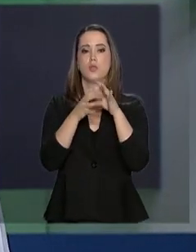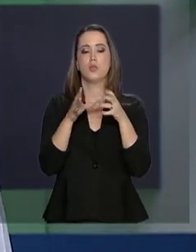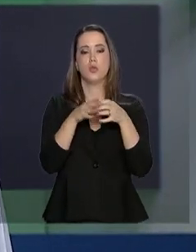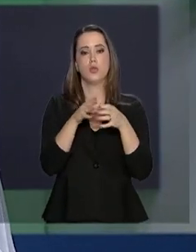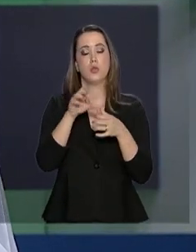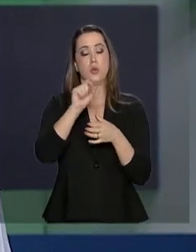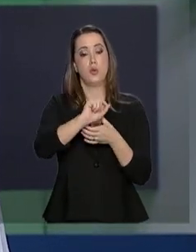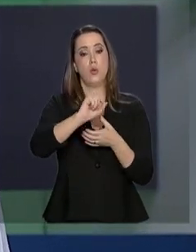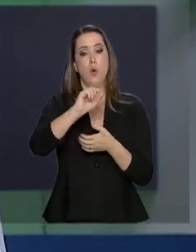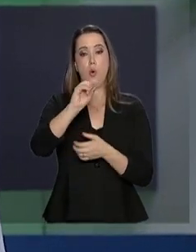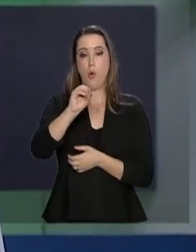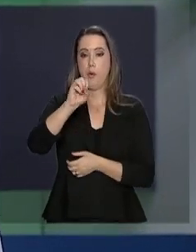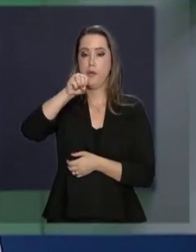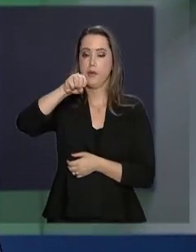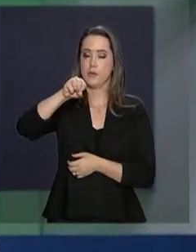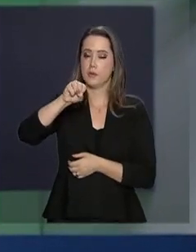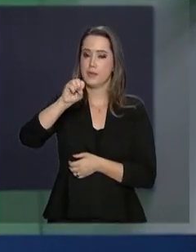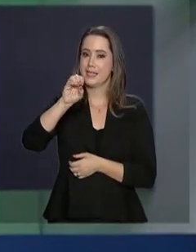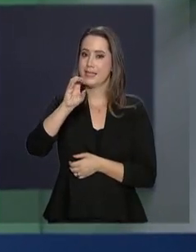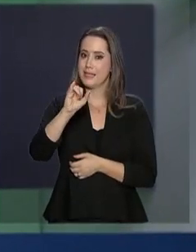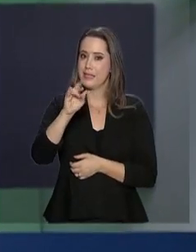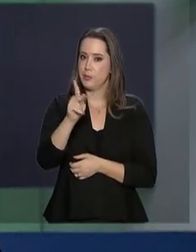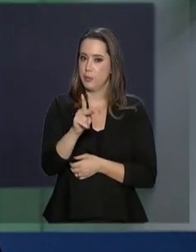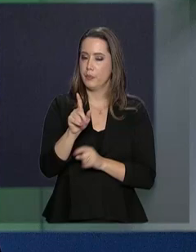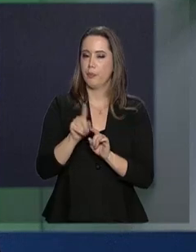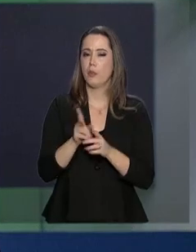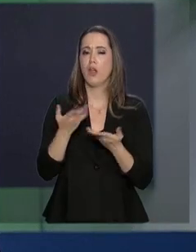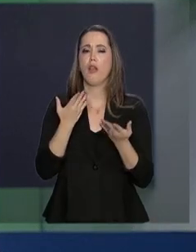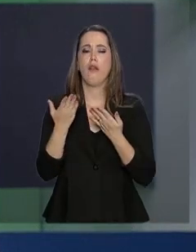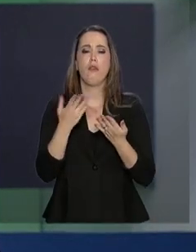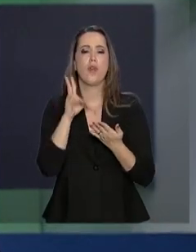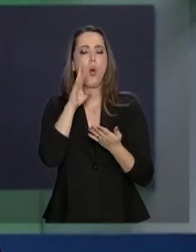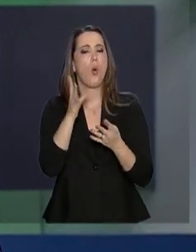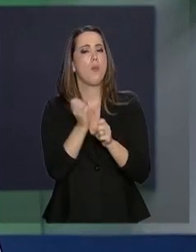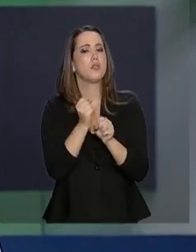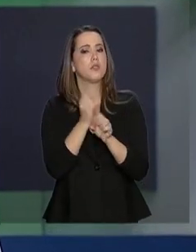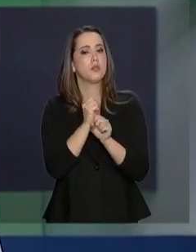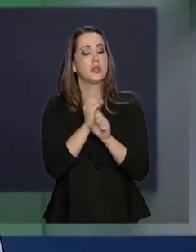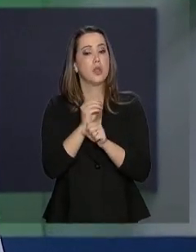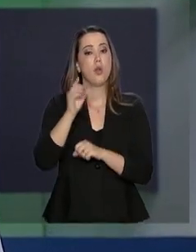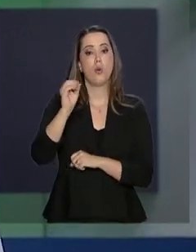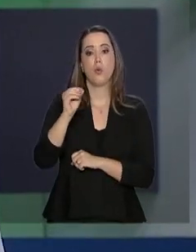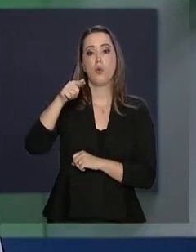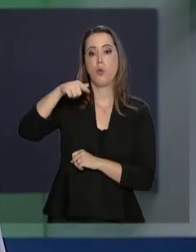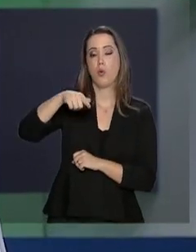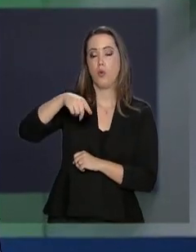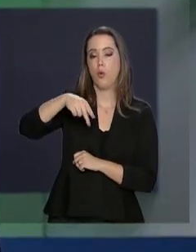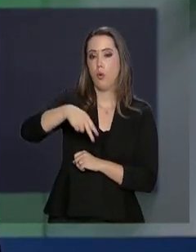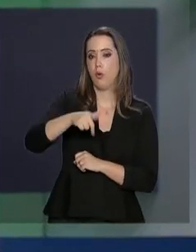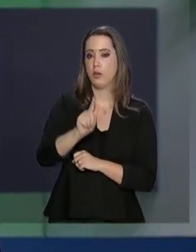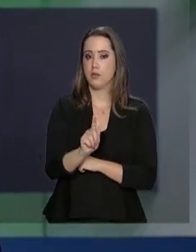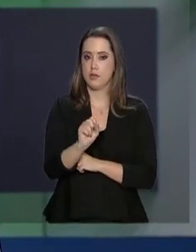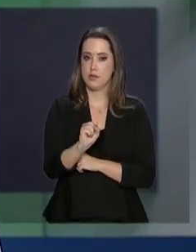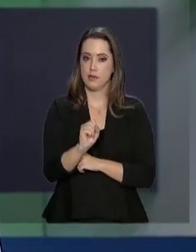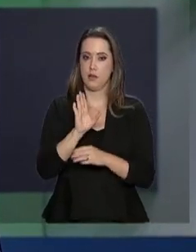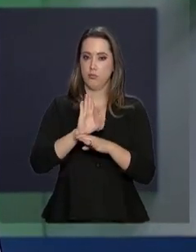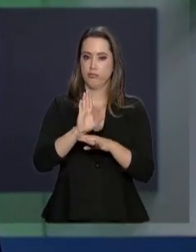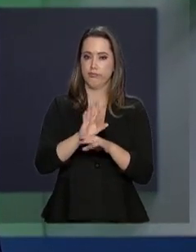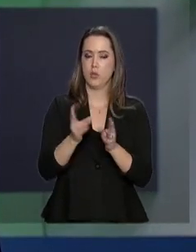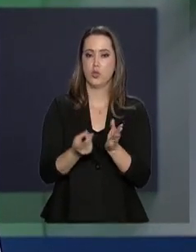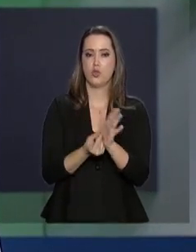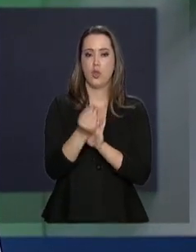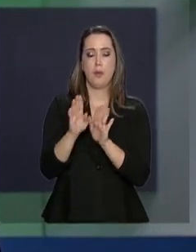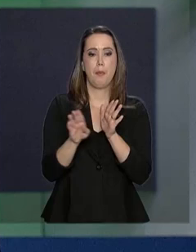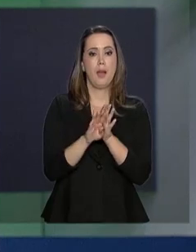governamentais. O órgão determinou um levantamento da prestação de contas e atividades das ONGs que recebem recursos que